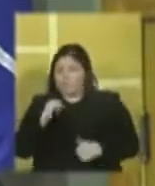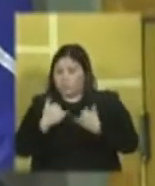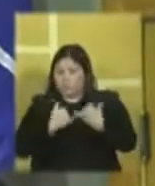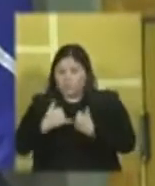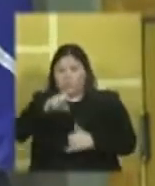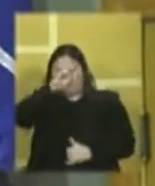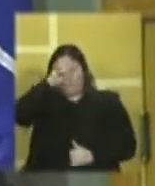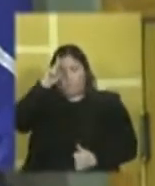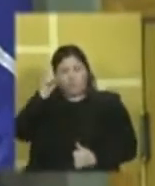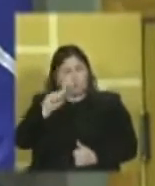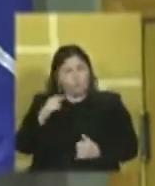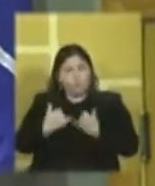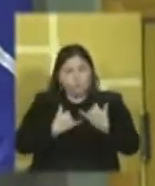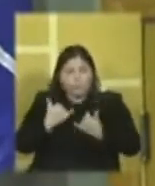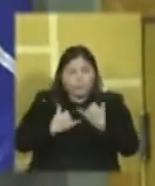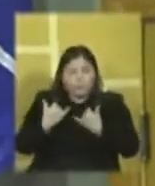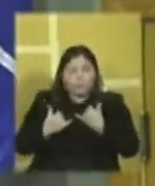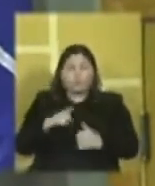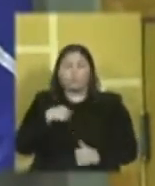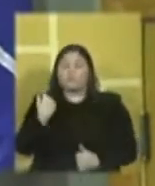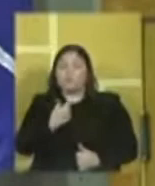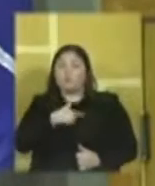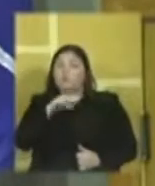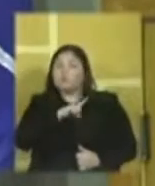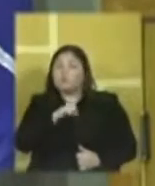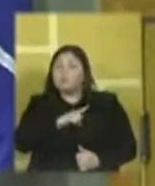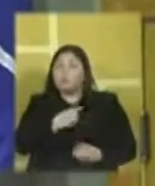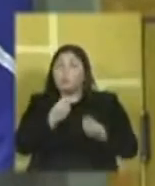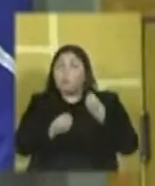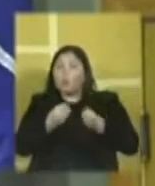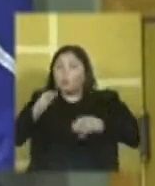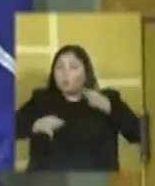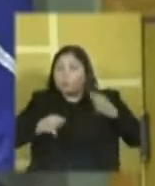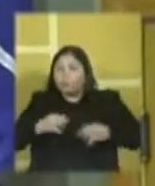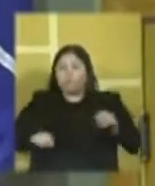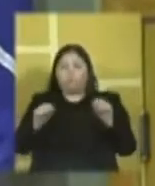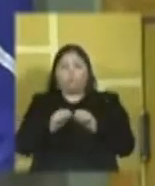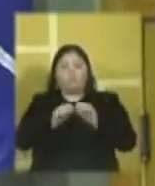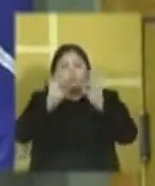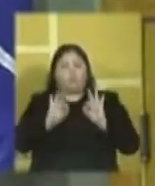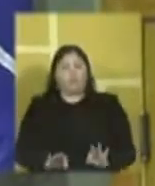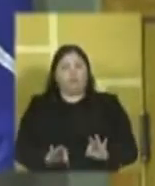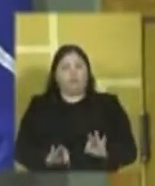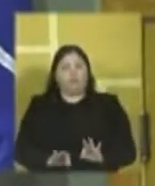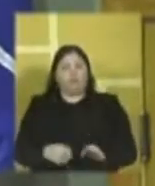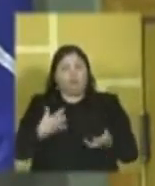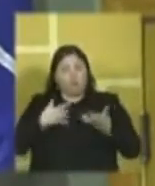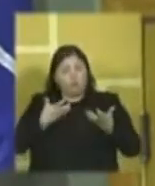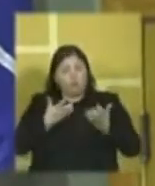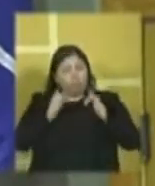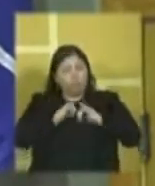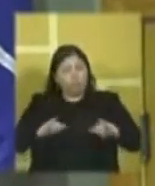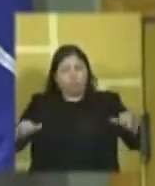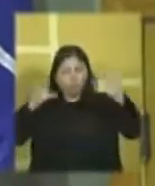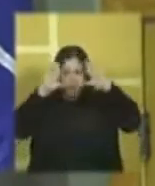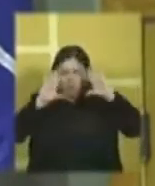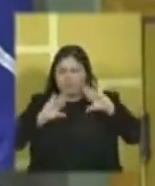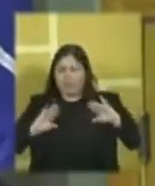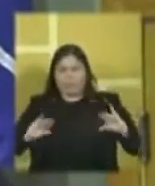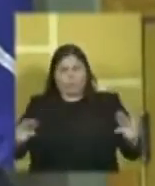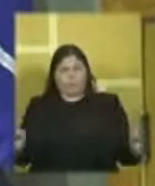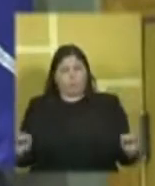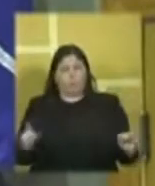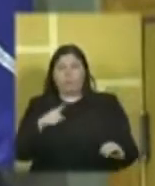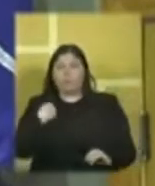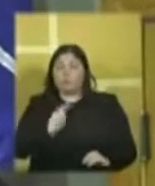Prefeitura não brinca. E nós temos meios judiciais para fazer isso cumprir. Então, quero deixar vocês tranquilamente. Agora